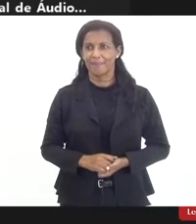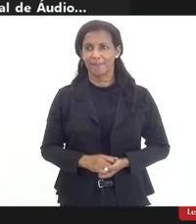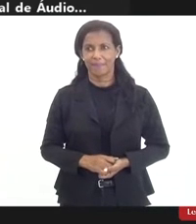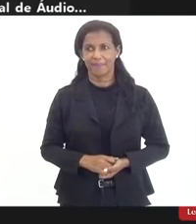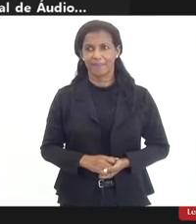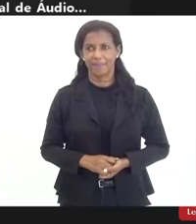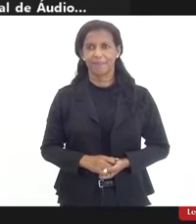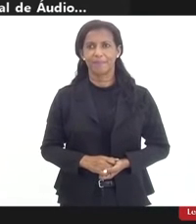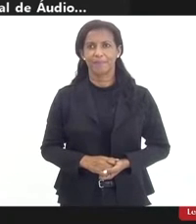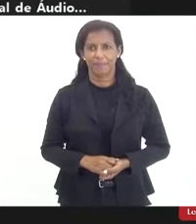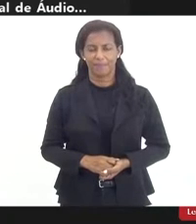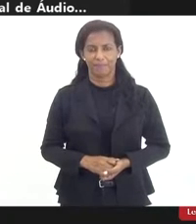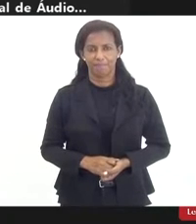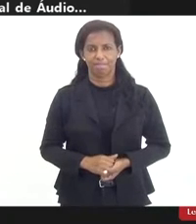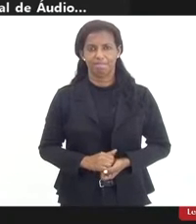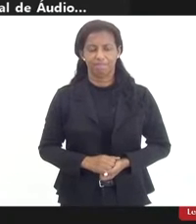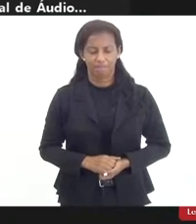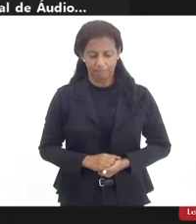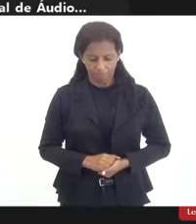Deputada, está sem som.